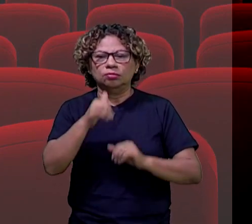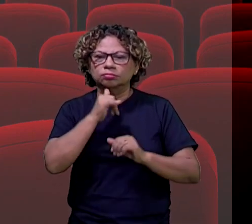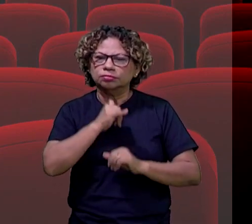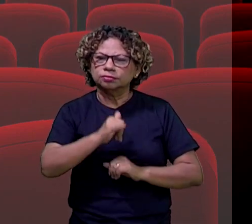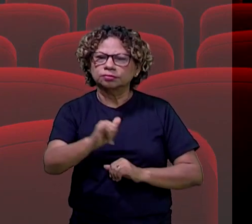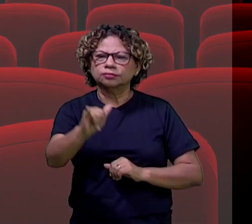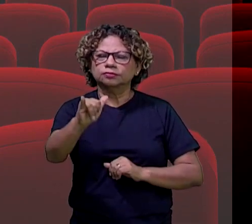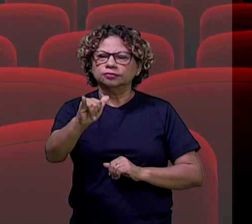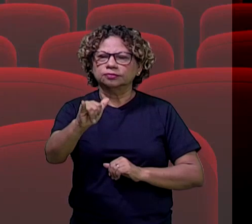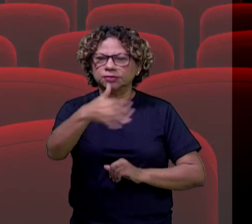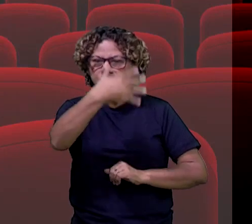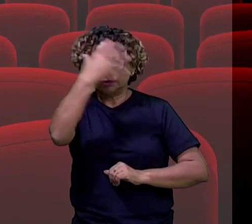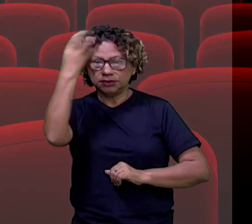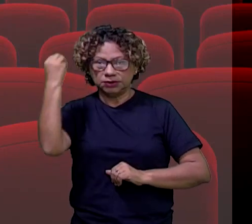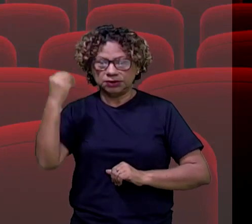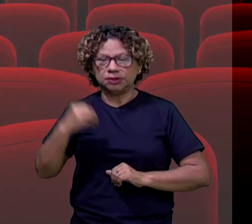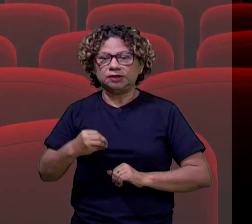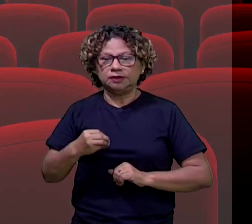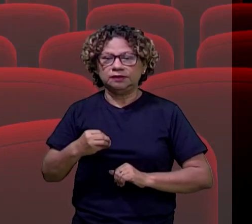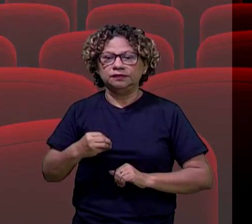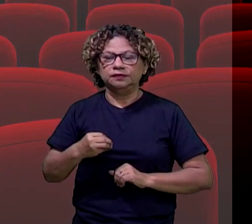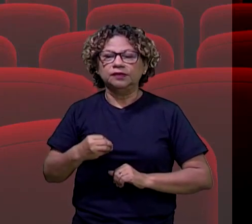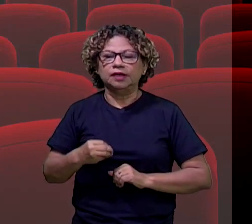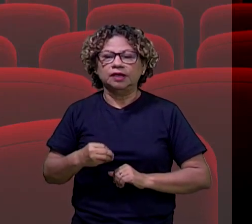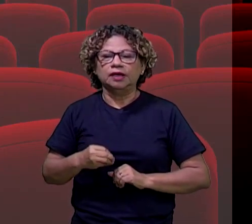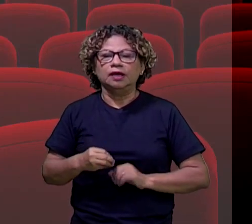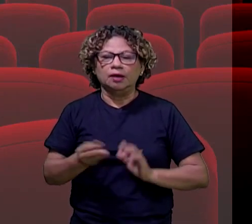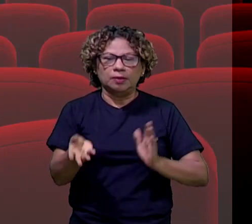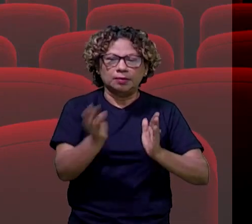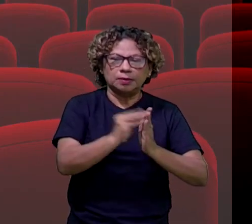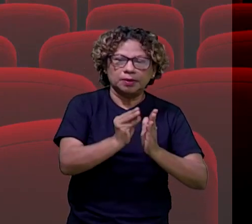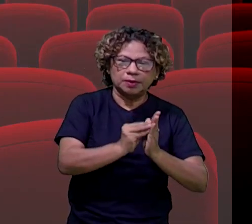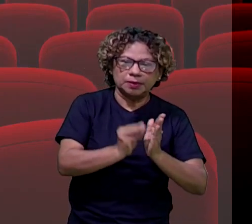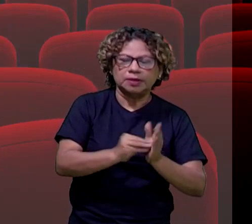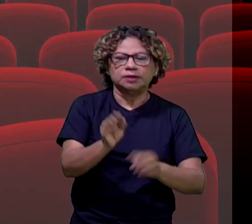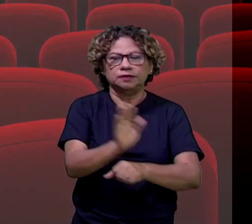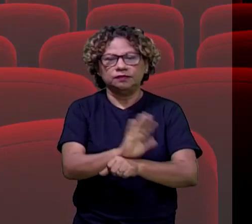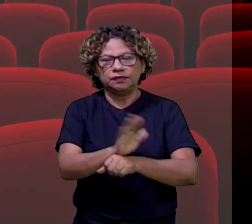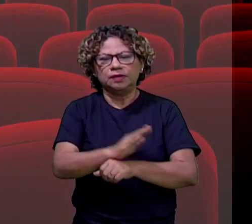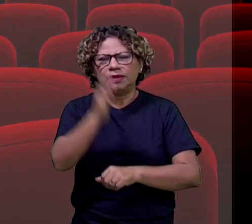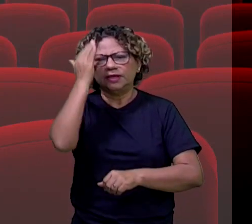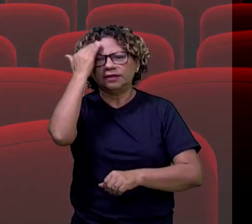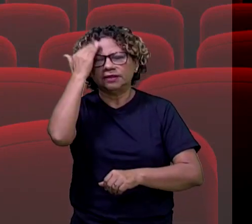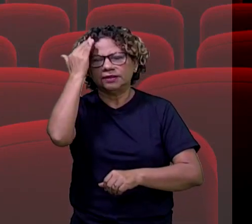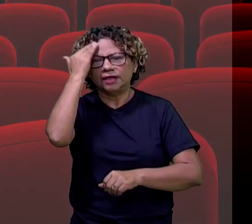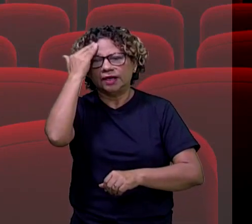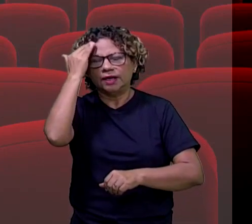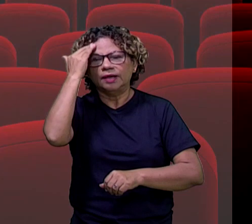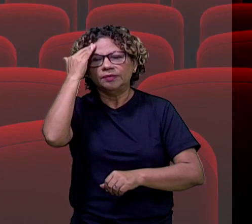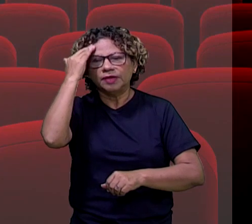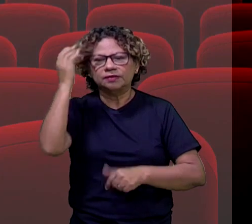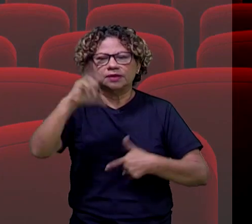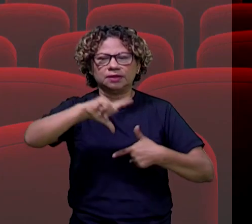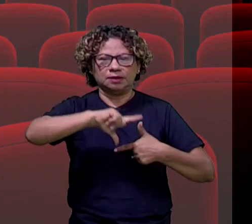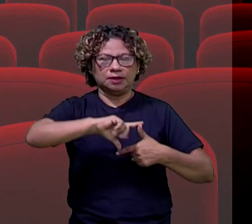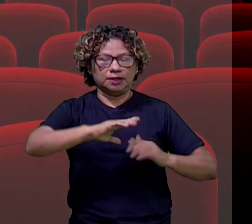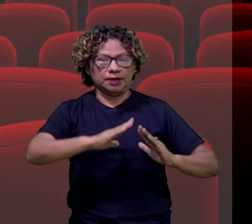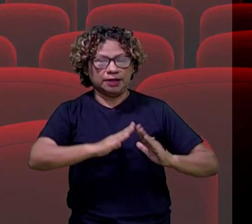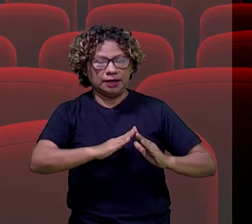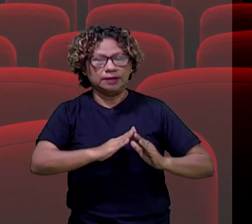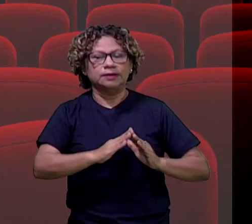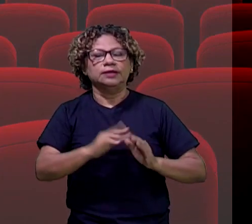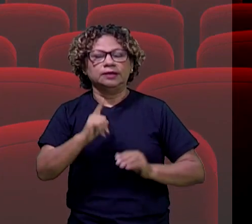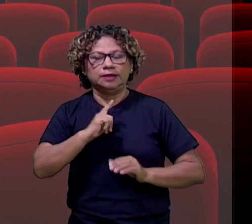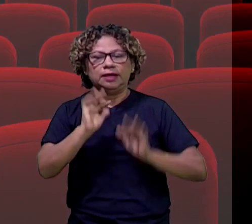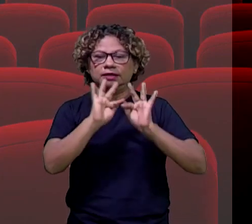esquecer em relação à temática de filmes. A gente sabe que a gente está em casa. Com certeza, tem os nossos familiares também assistindo essa programação